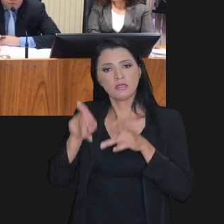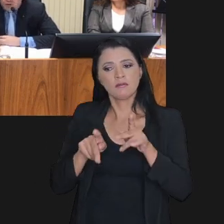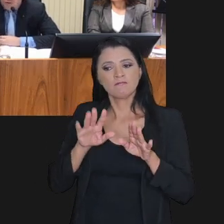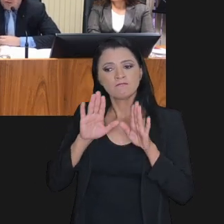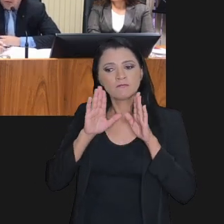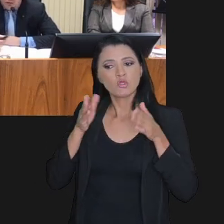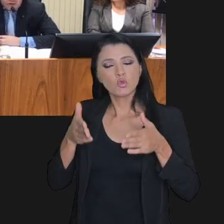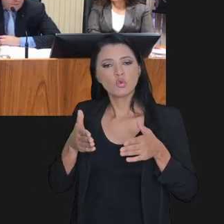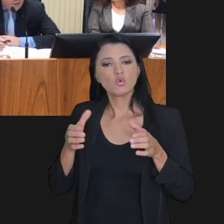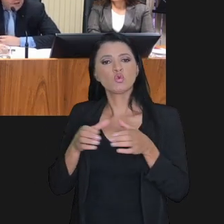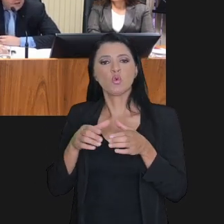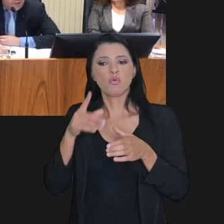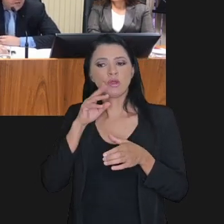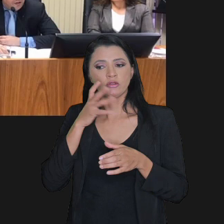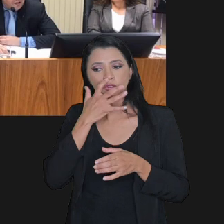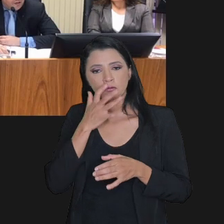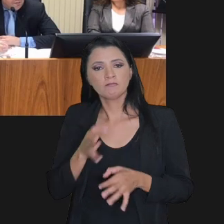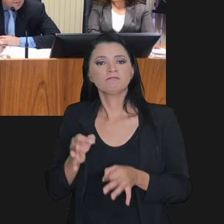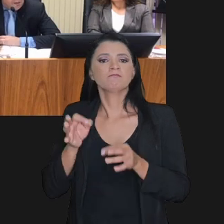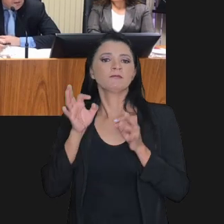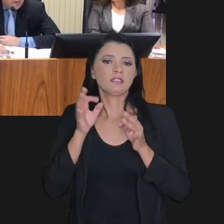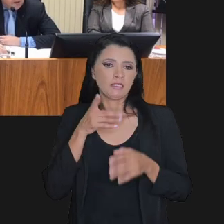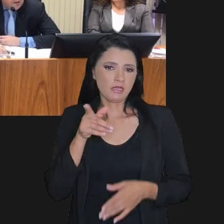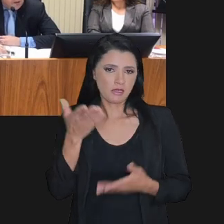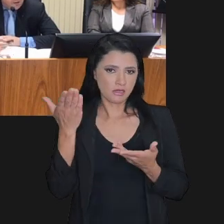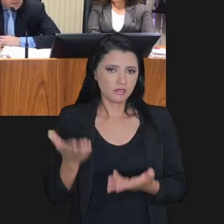público-alvo que a gente também visa,